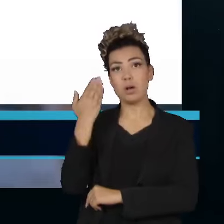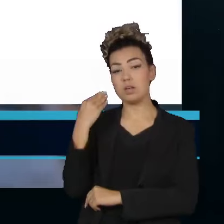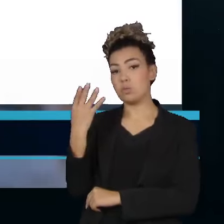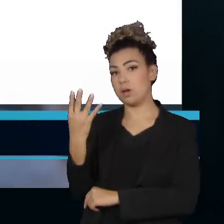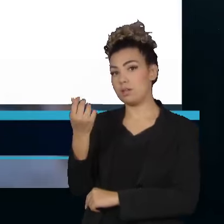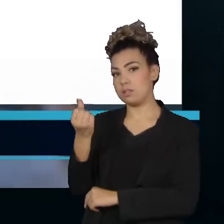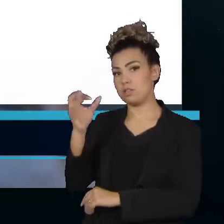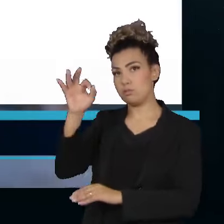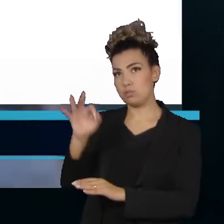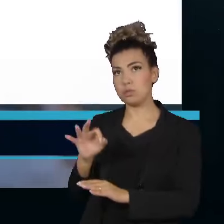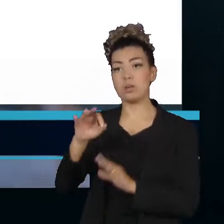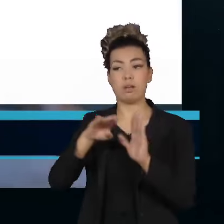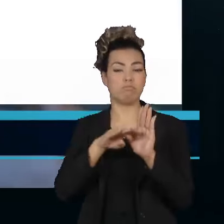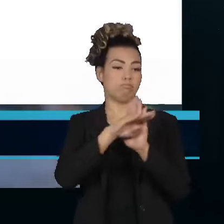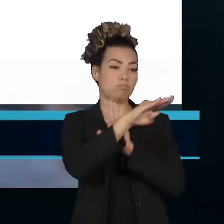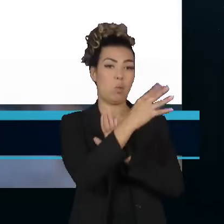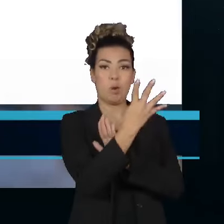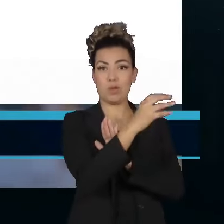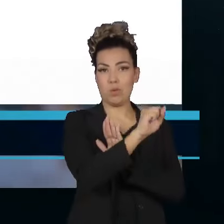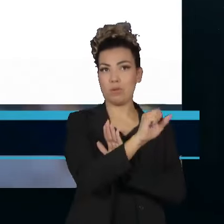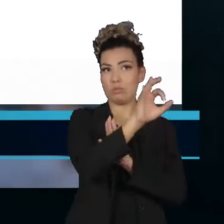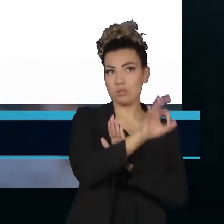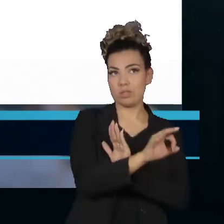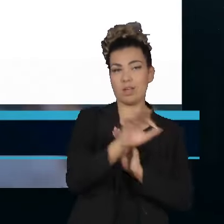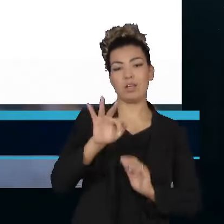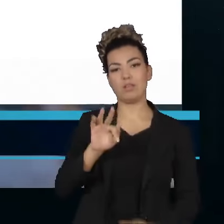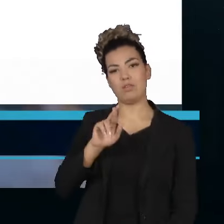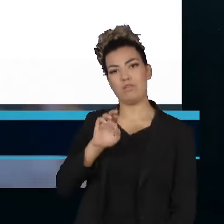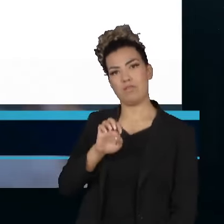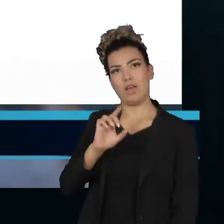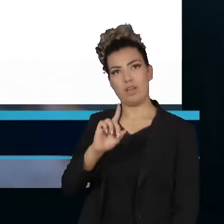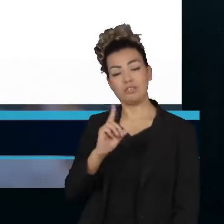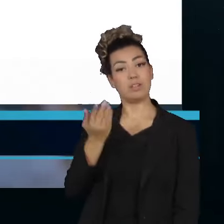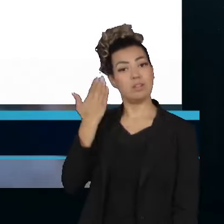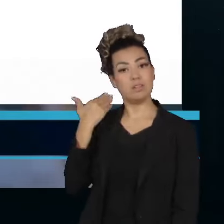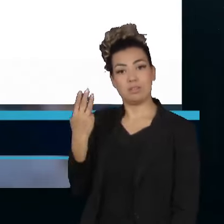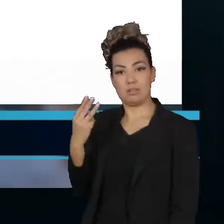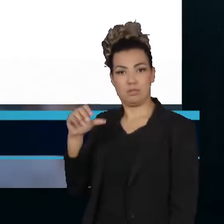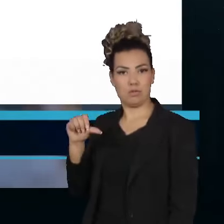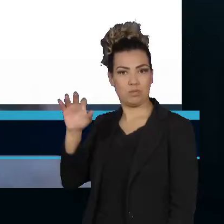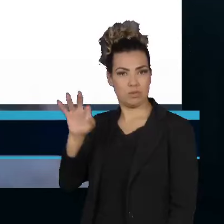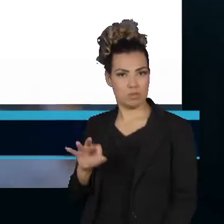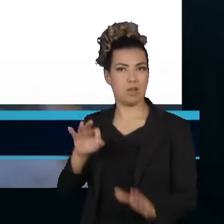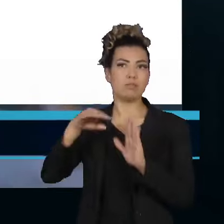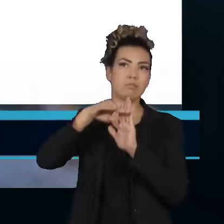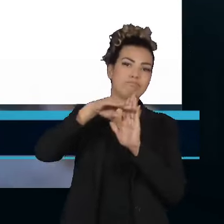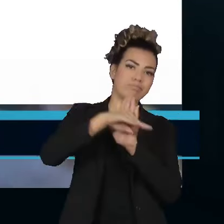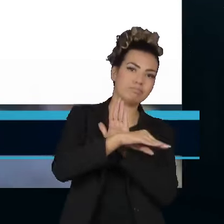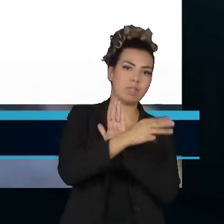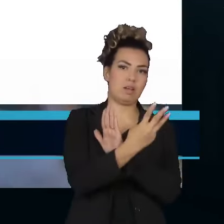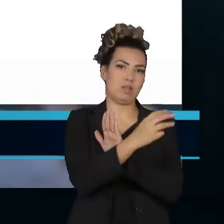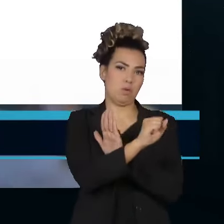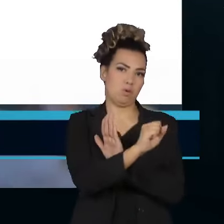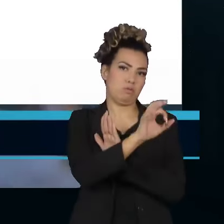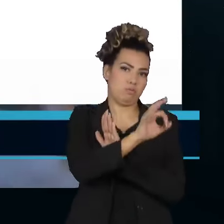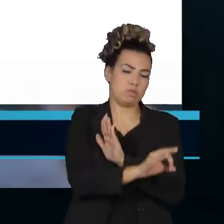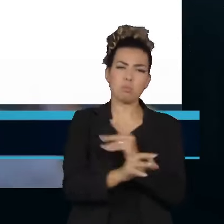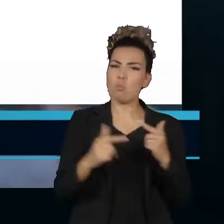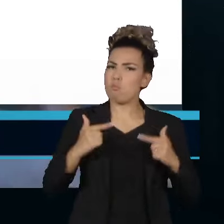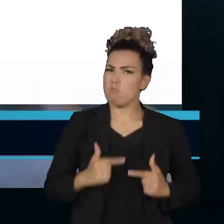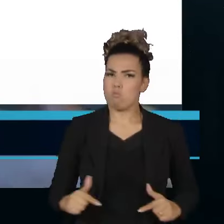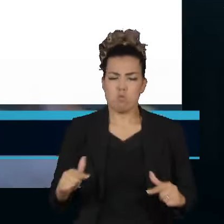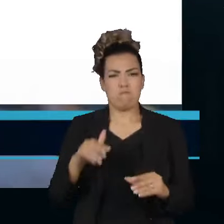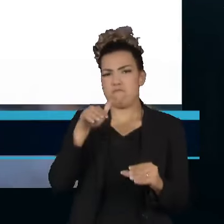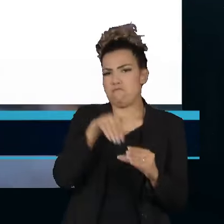% para 48%. Fred Rodrigues, do PL, foi de 39 para 38%. O percentual de brancos,